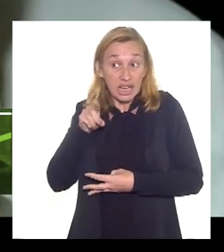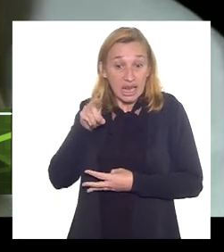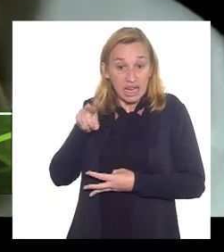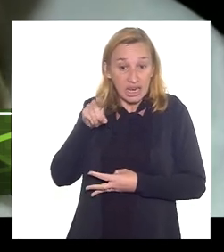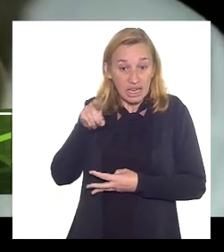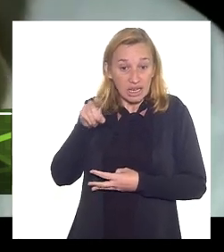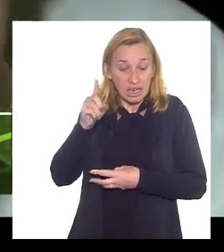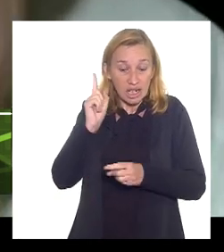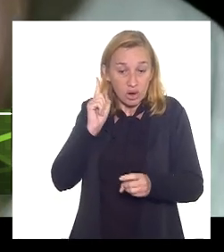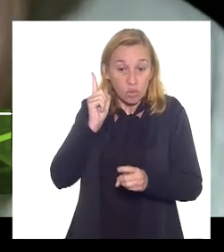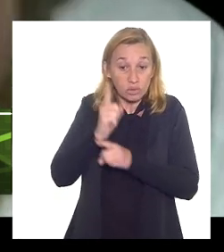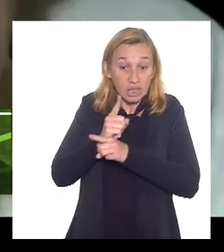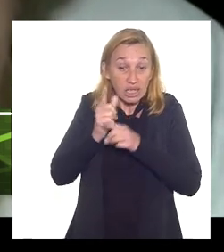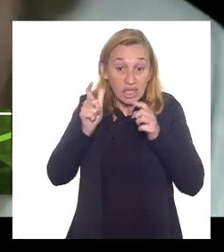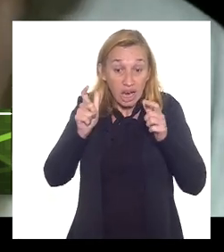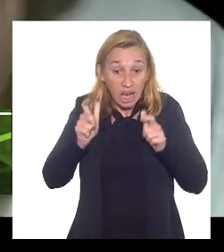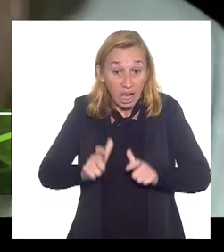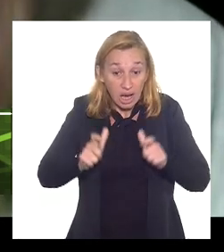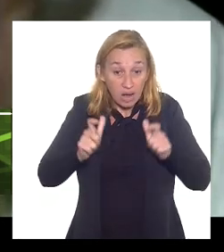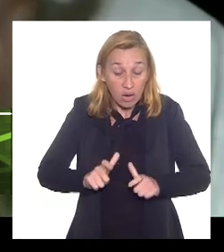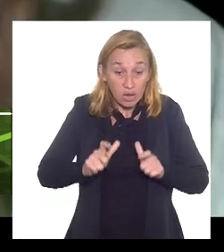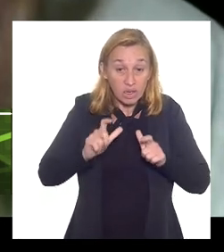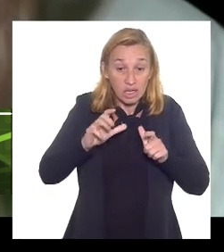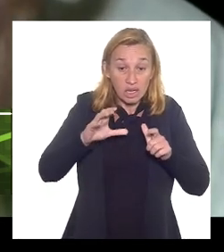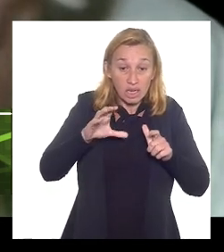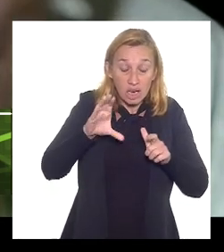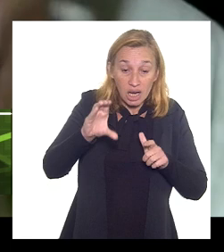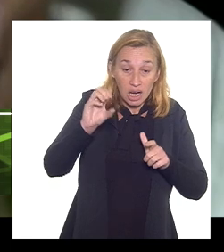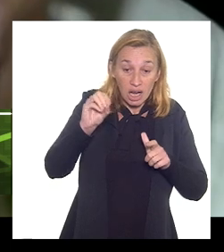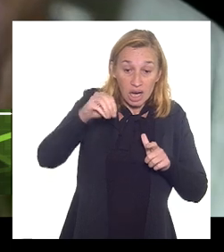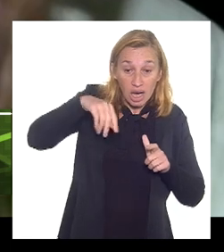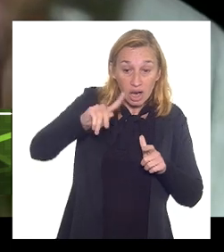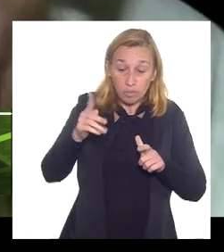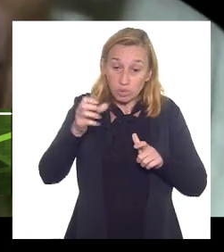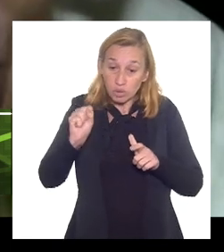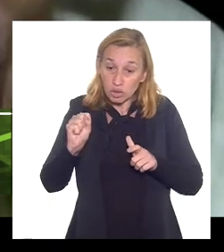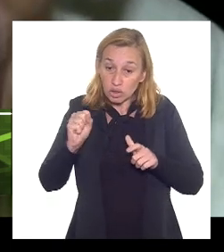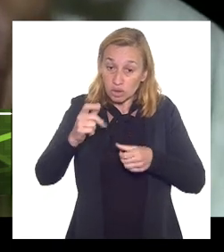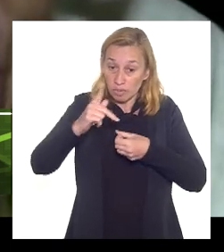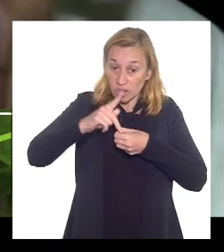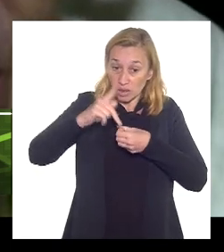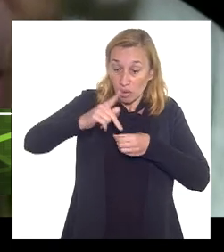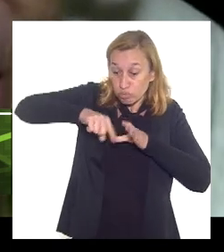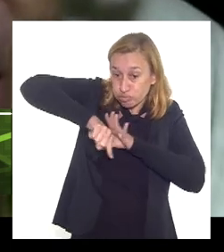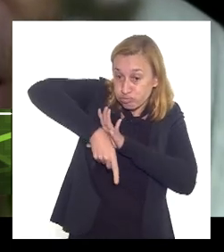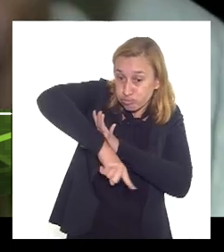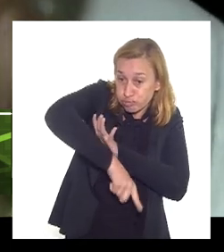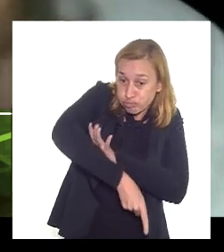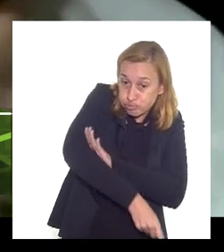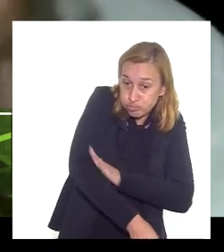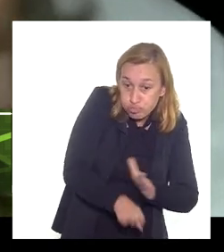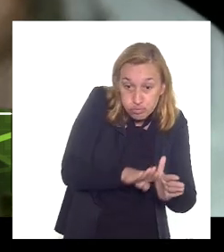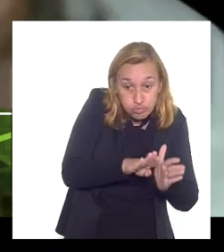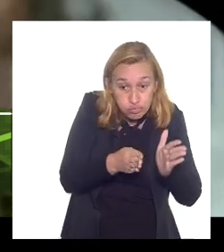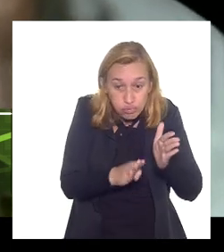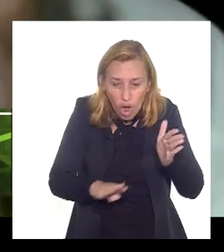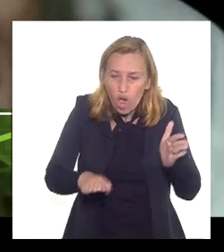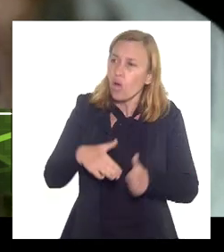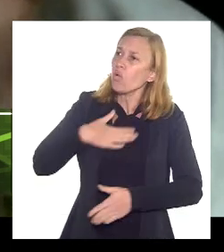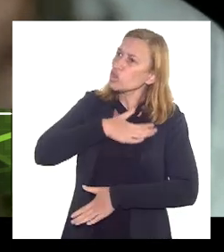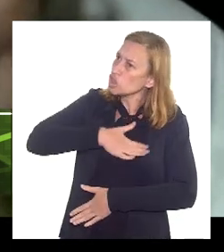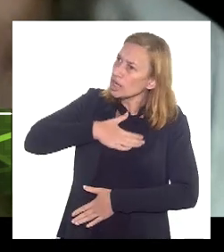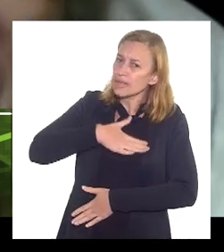encontrado agora em campos de petróleo de grande profundidade no oceano eu gostaria de saber